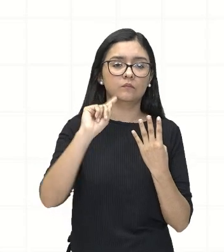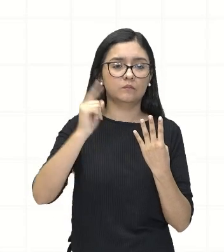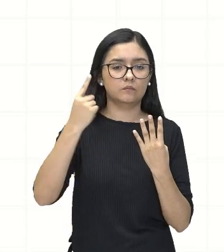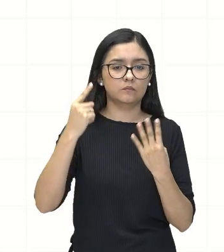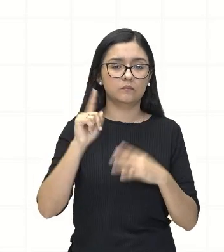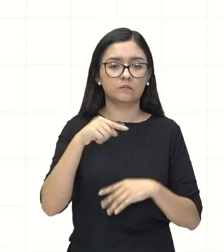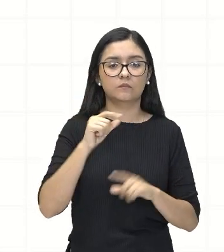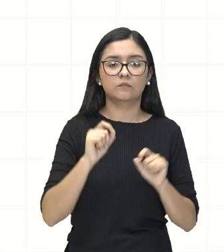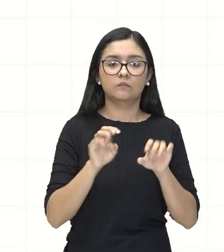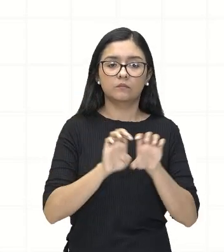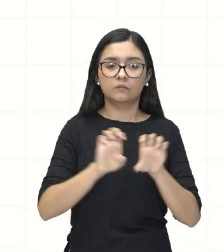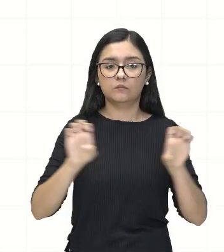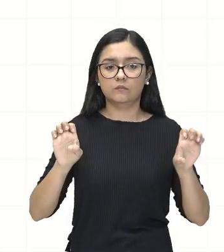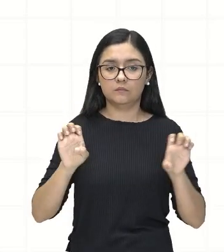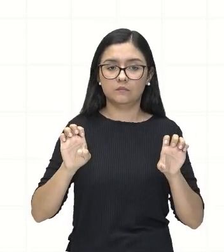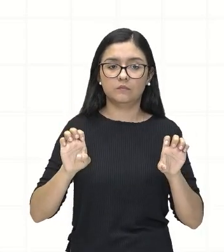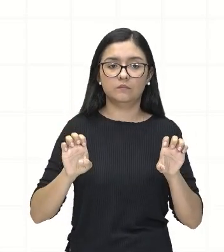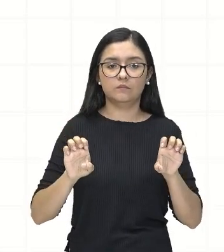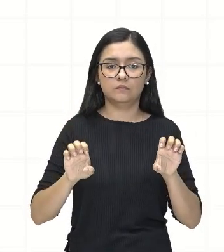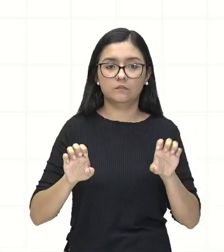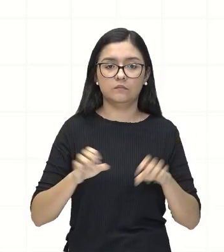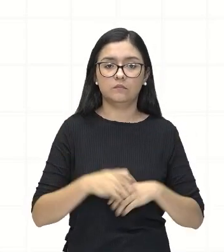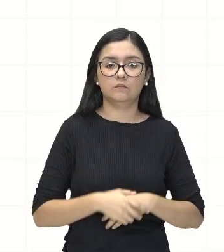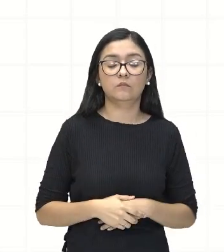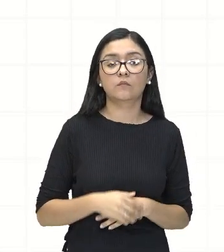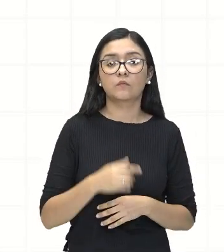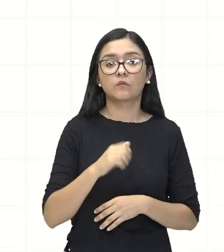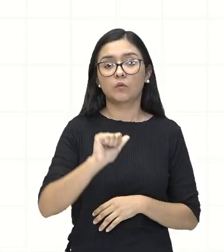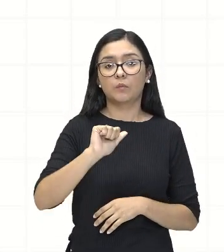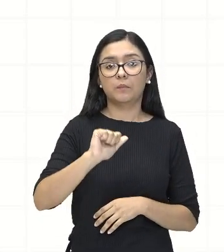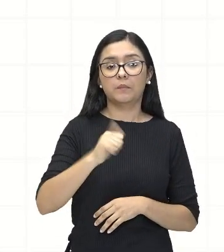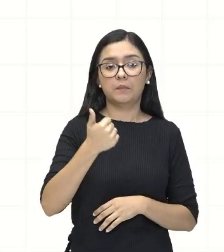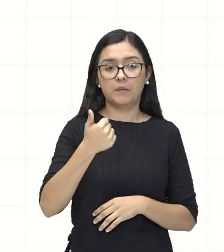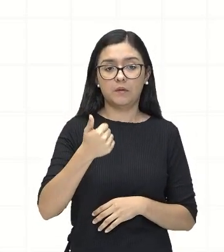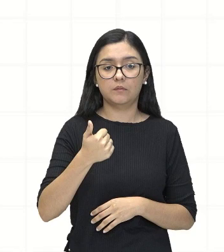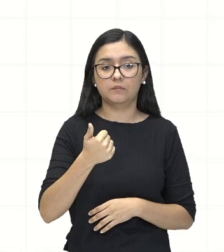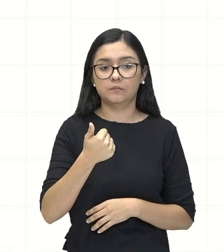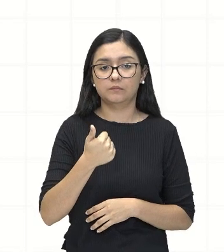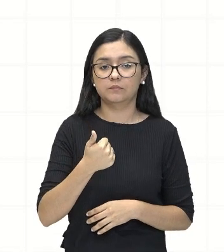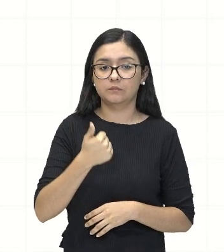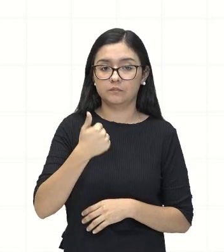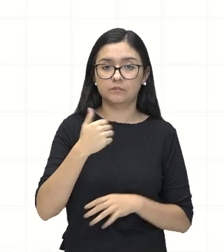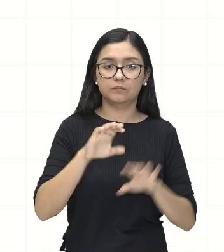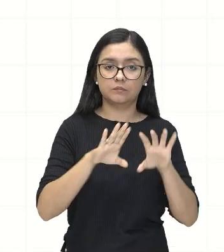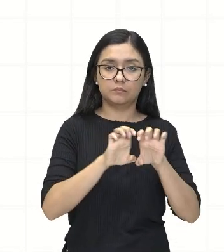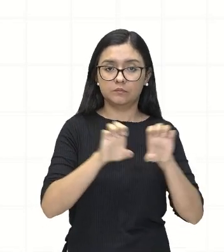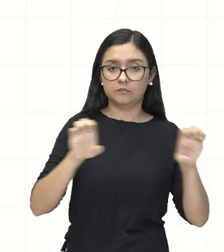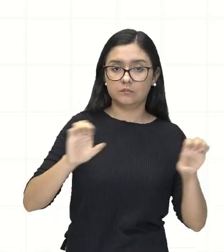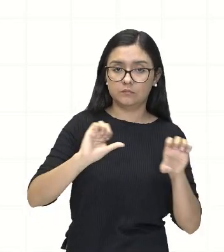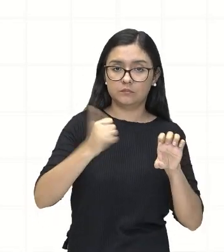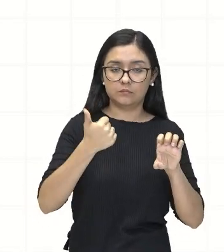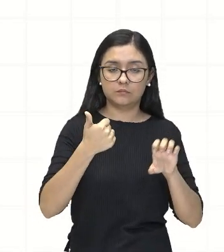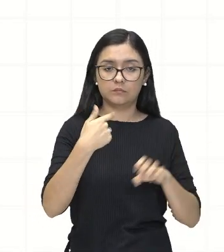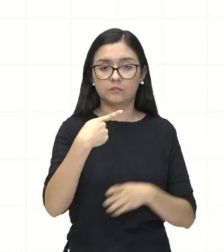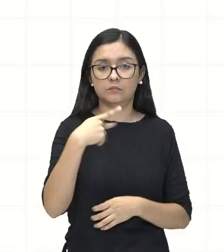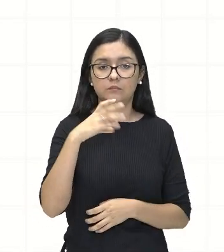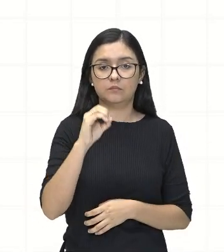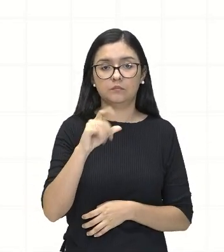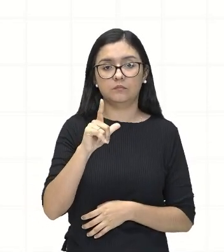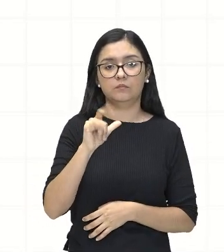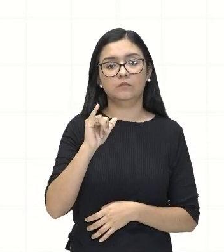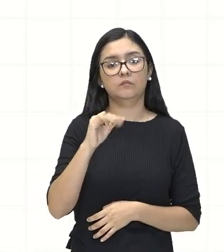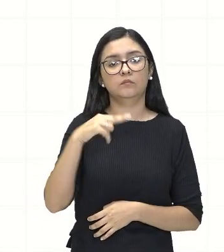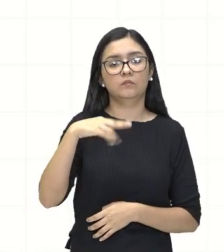é uma equação polinomial do primeiro grau agora. Não mais quadrática, não mais do segundo grau.